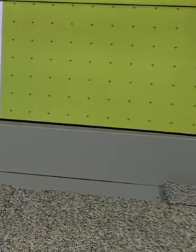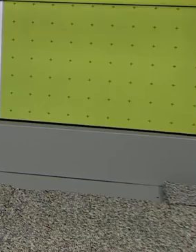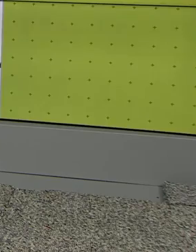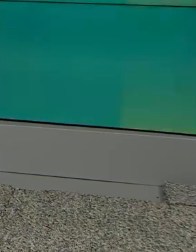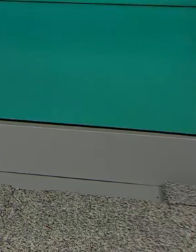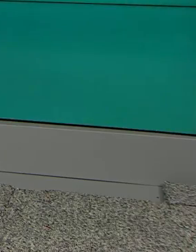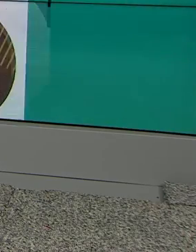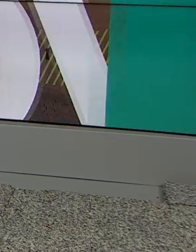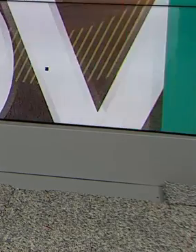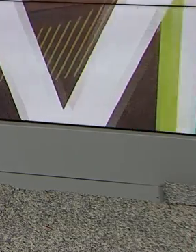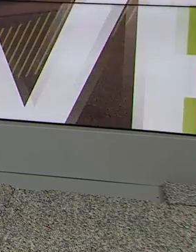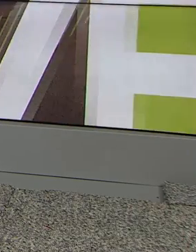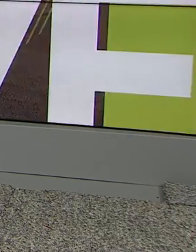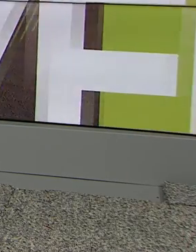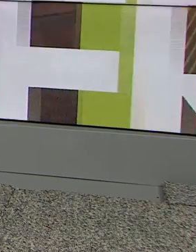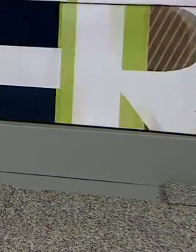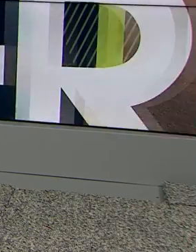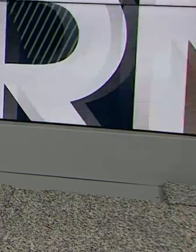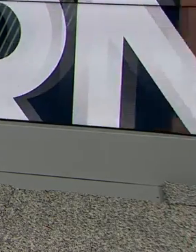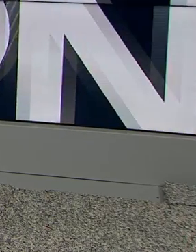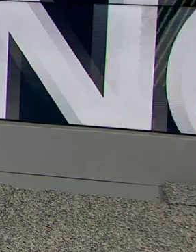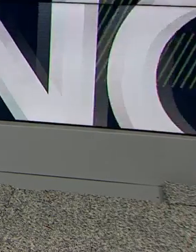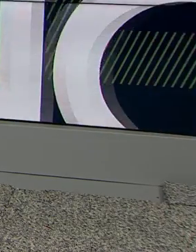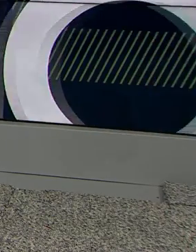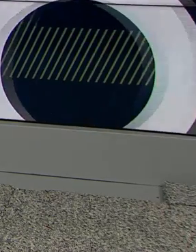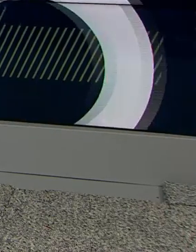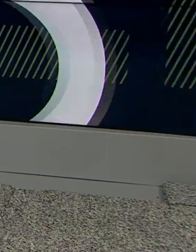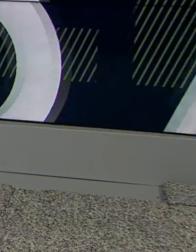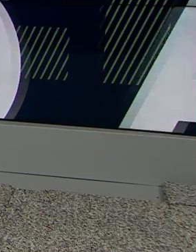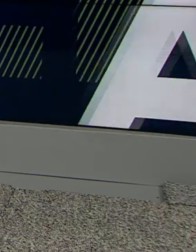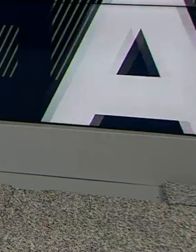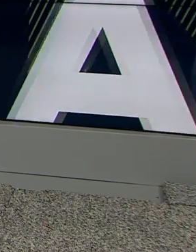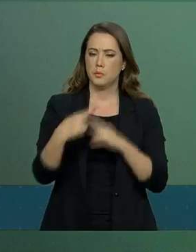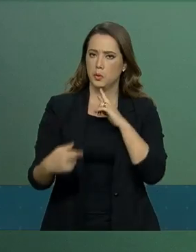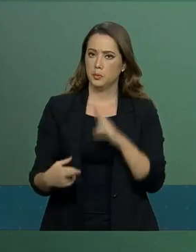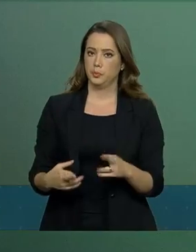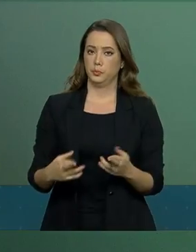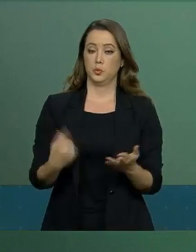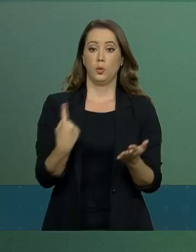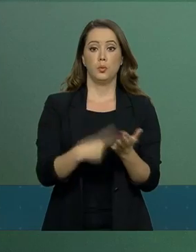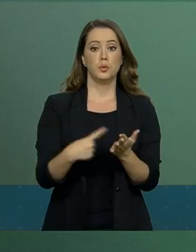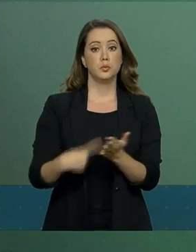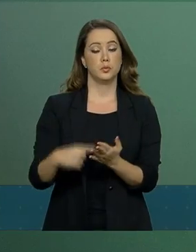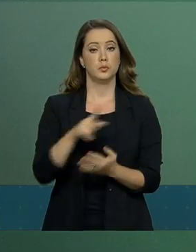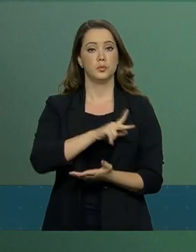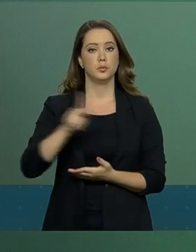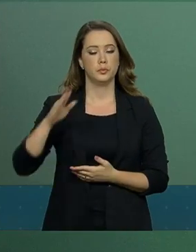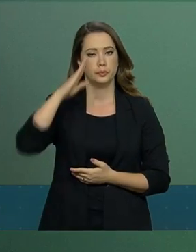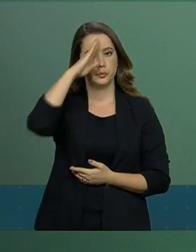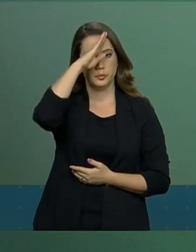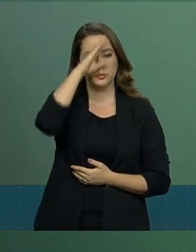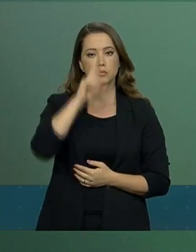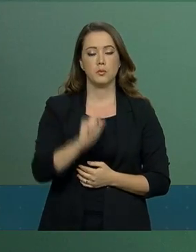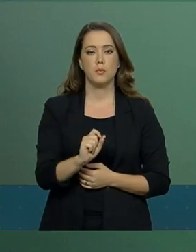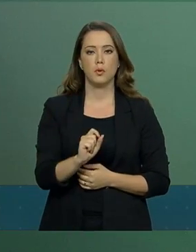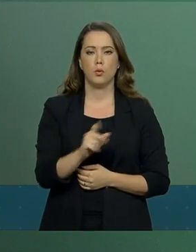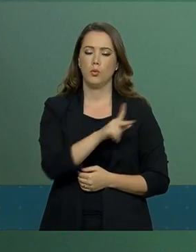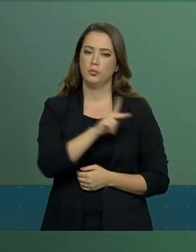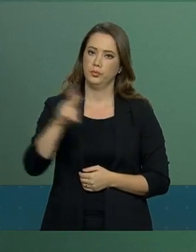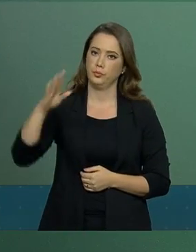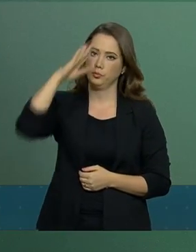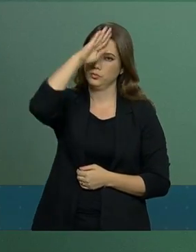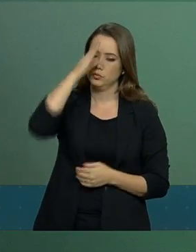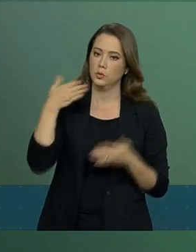falou sobre a sanção da lei da empresa simples de crédito. Vamos acompanhar. Agenda do Presidente. O Presidente